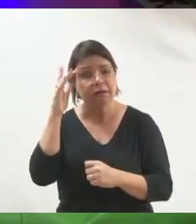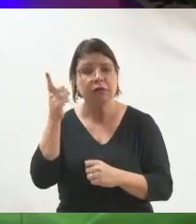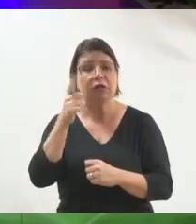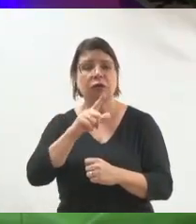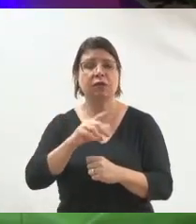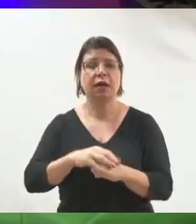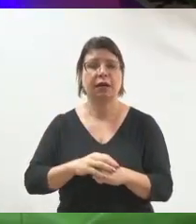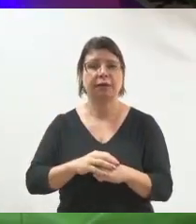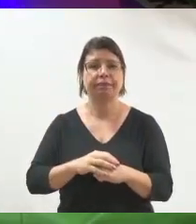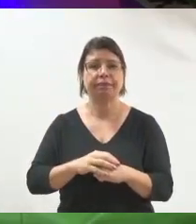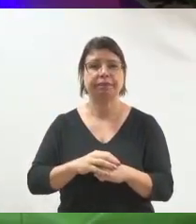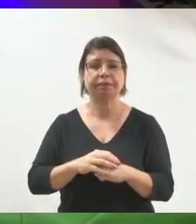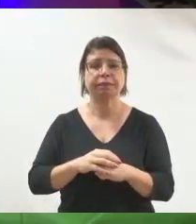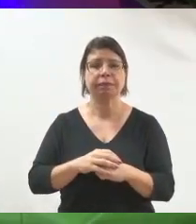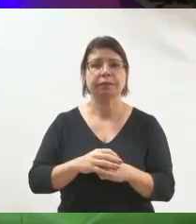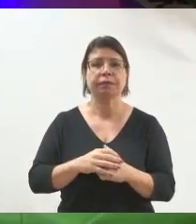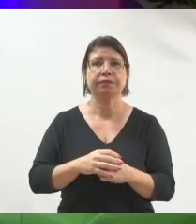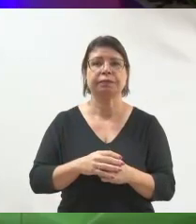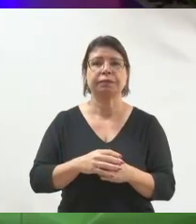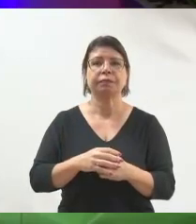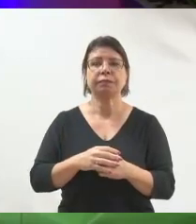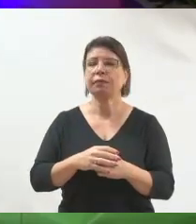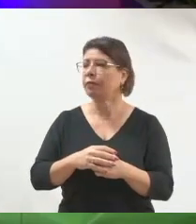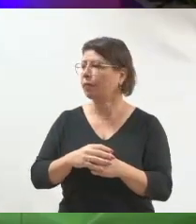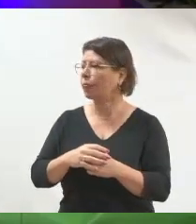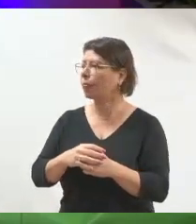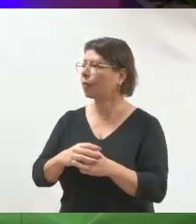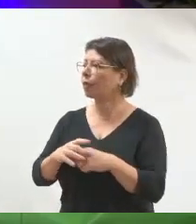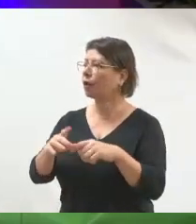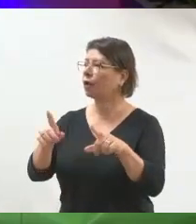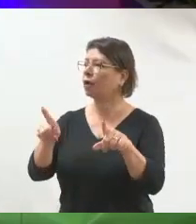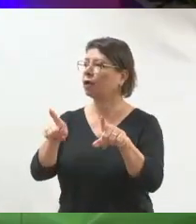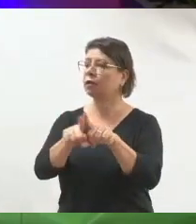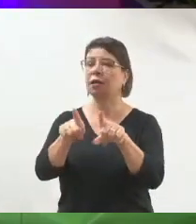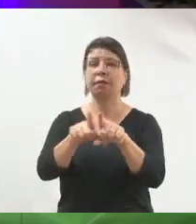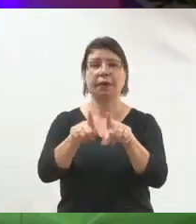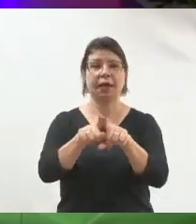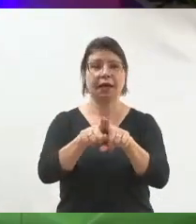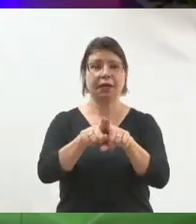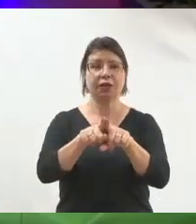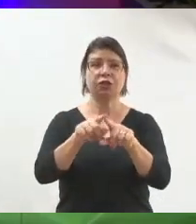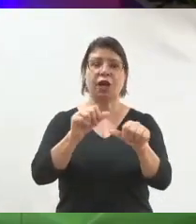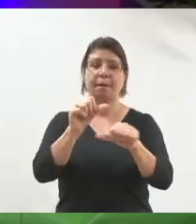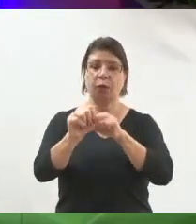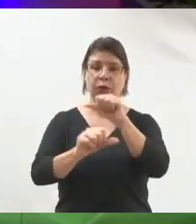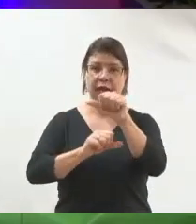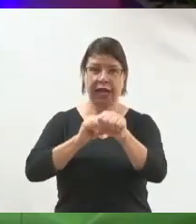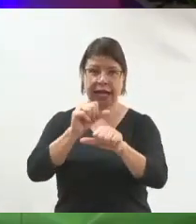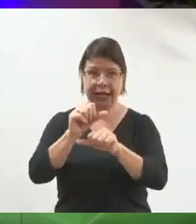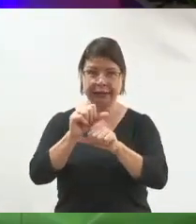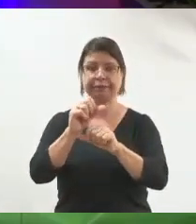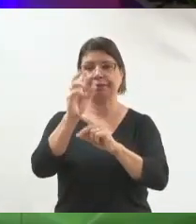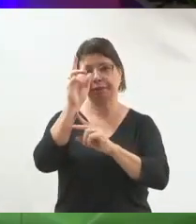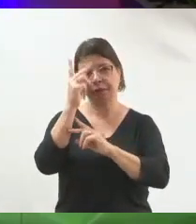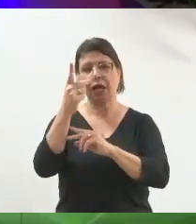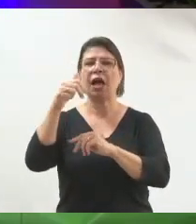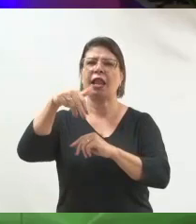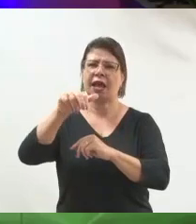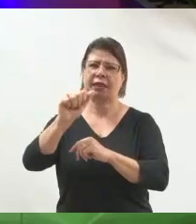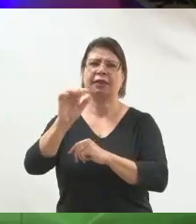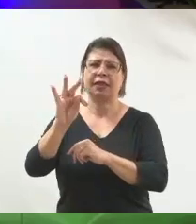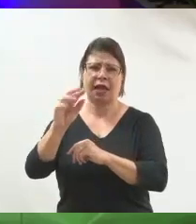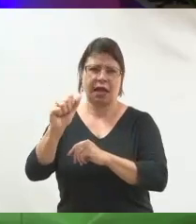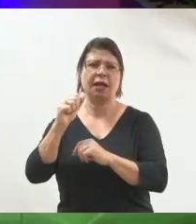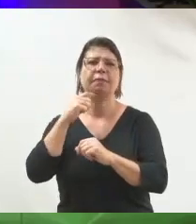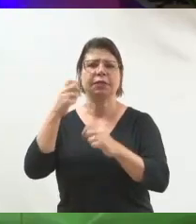Bem legal. E aí, beleza, já mudei a chavinha, tempo real não é um negócio, a Natália já me explicou, já entendi.